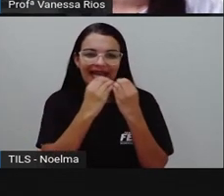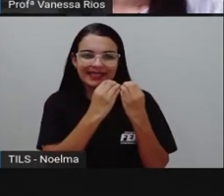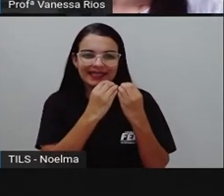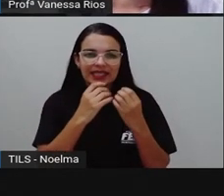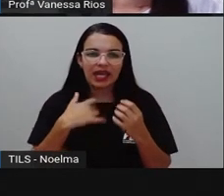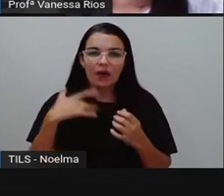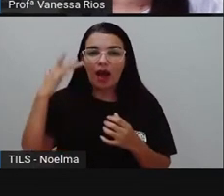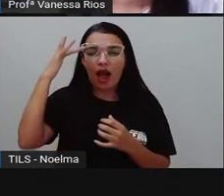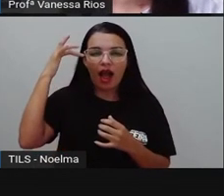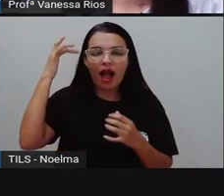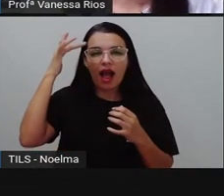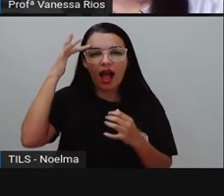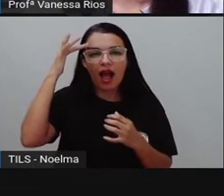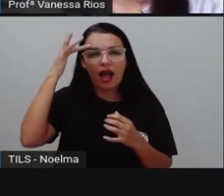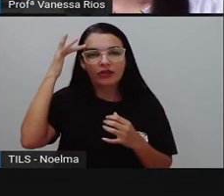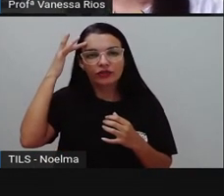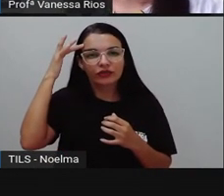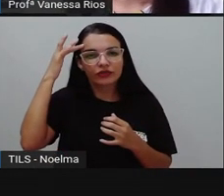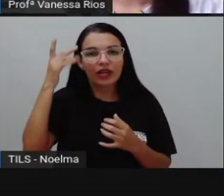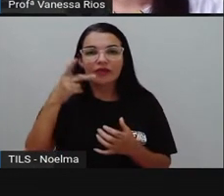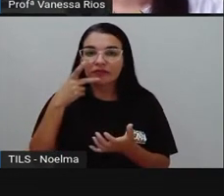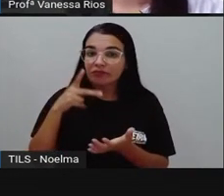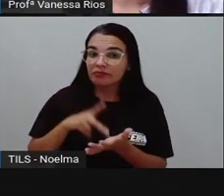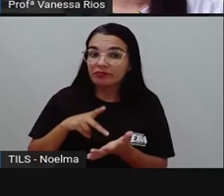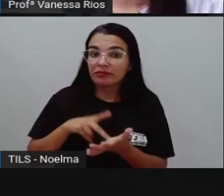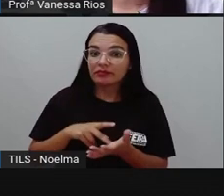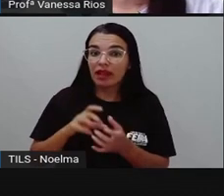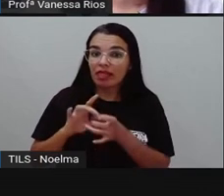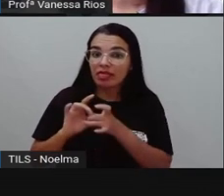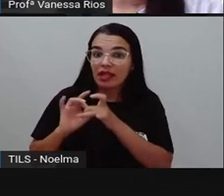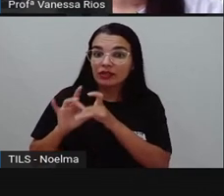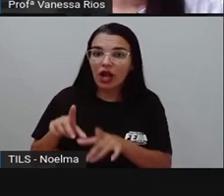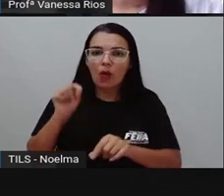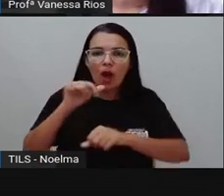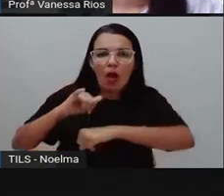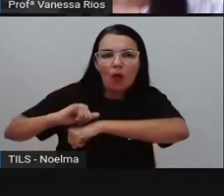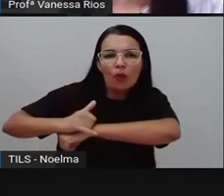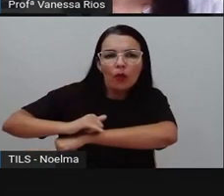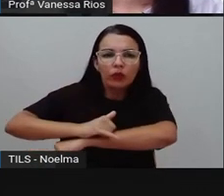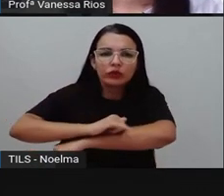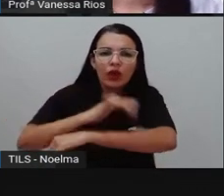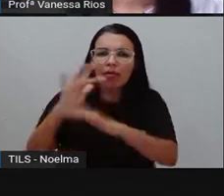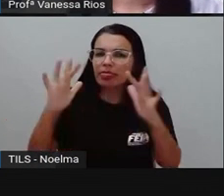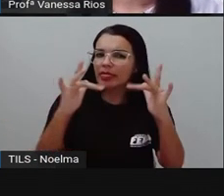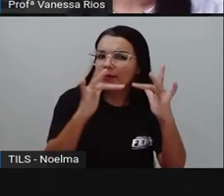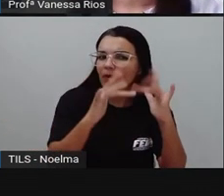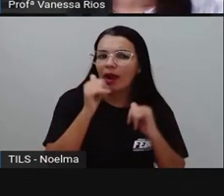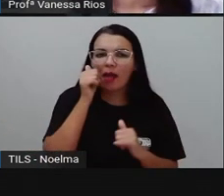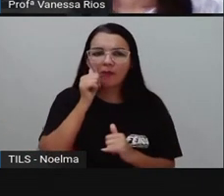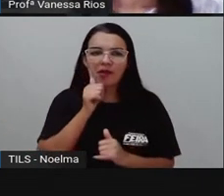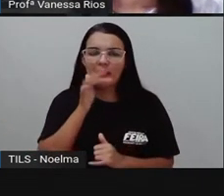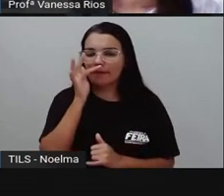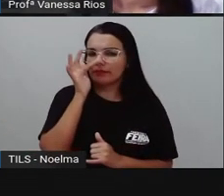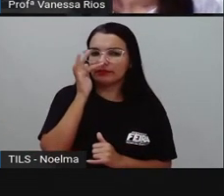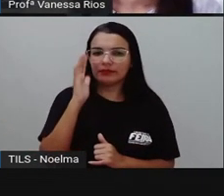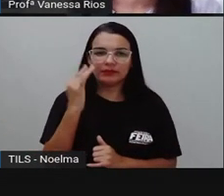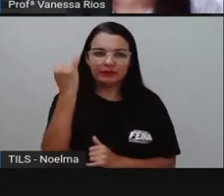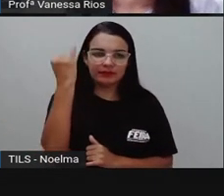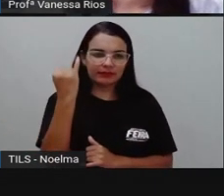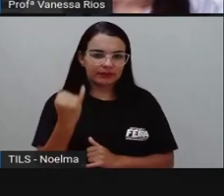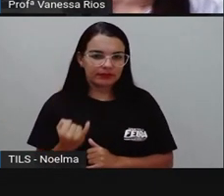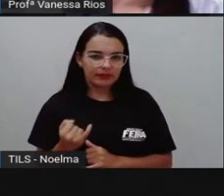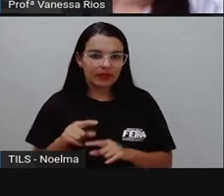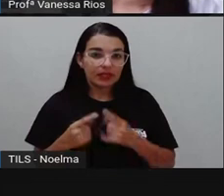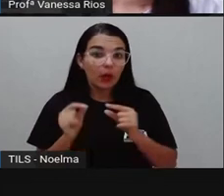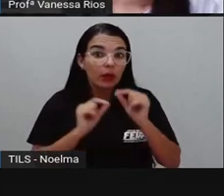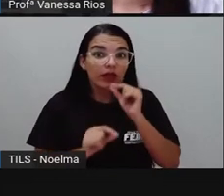Um rompimento nos padrões sociais aceitos que tomam conta dessa nova versão da Turma. Pois bem,